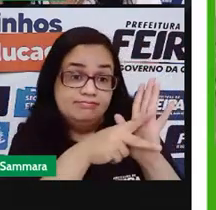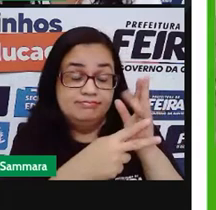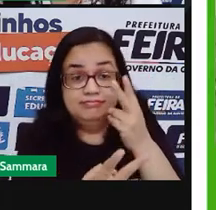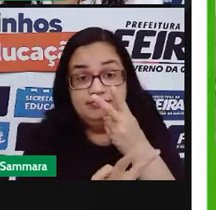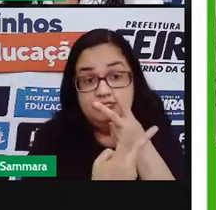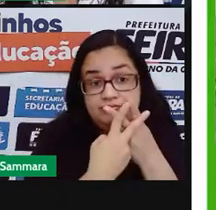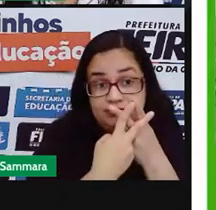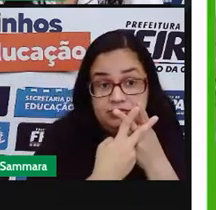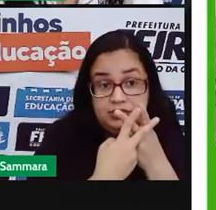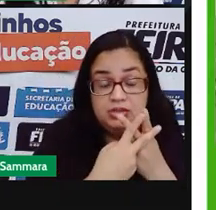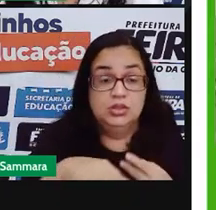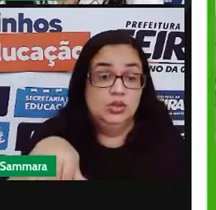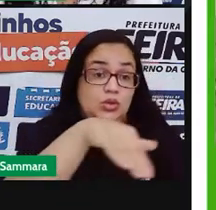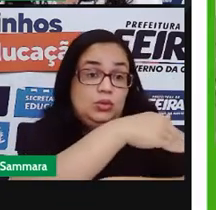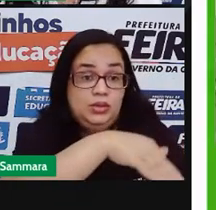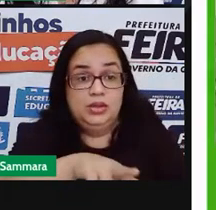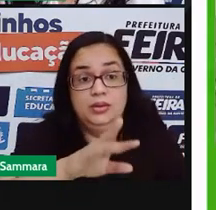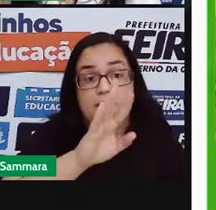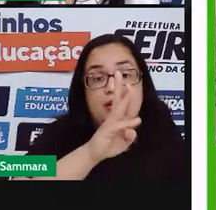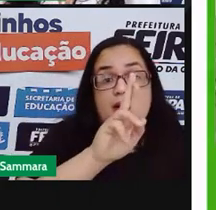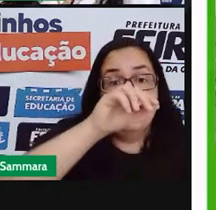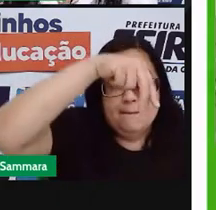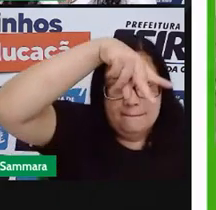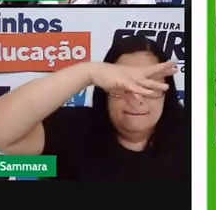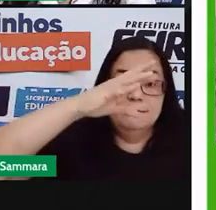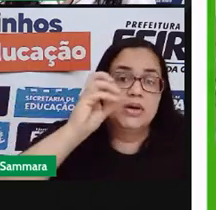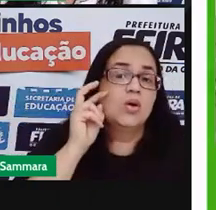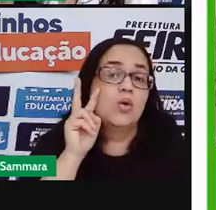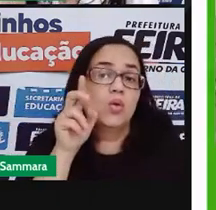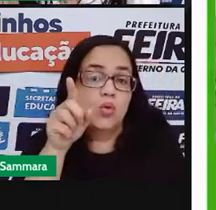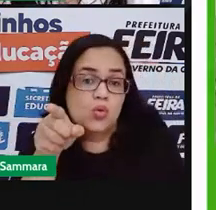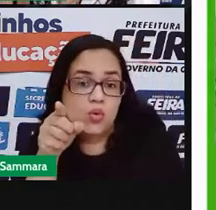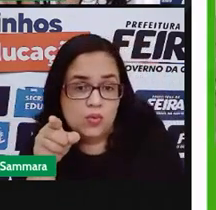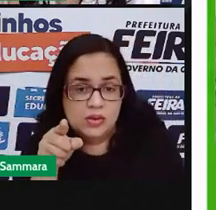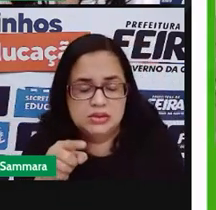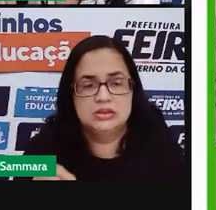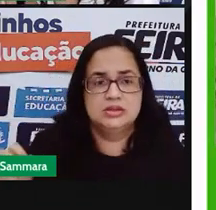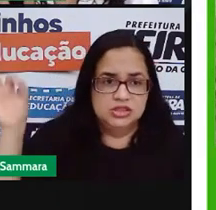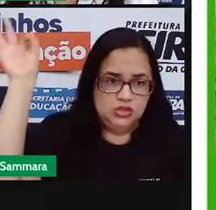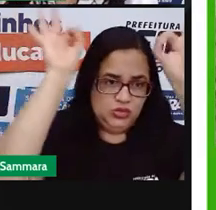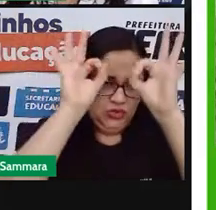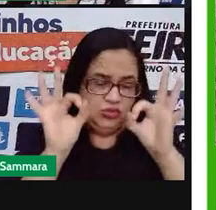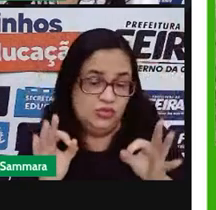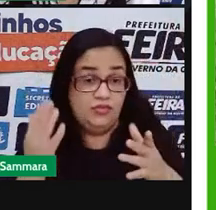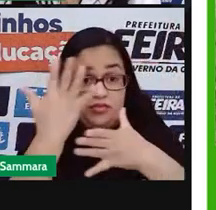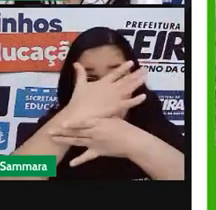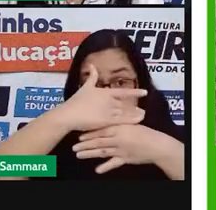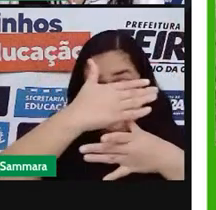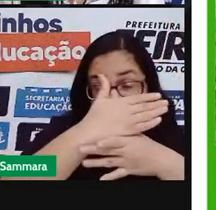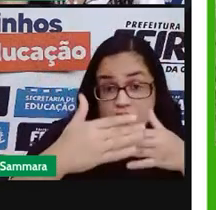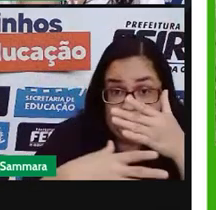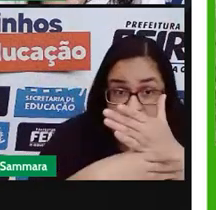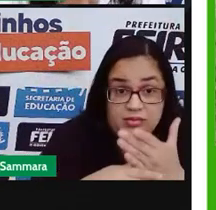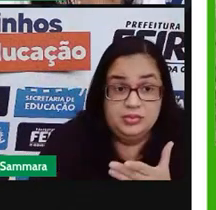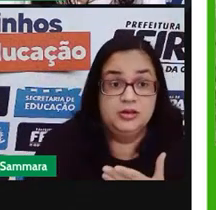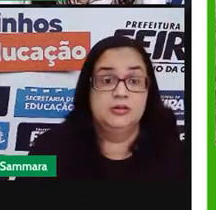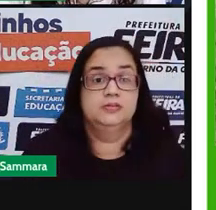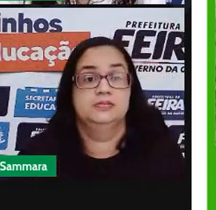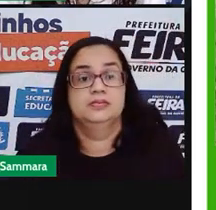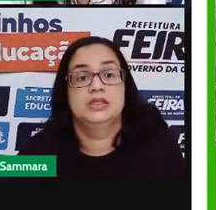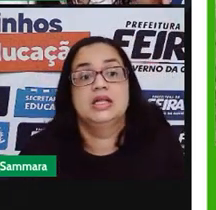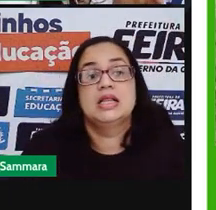rua Visconde do Rio Branco. Esse prédio foi totalmente reformado e,